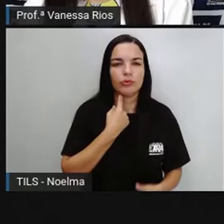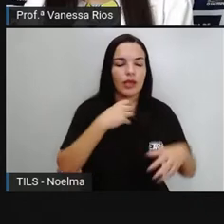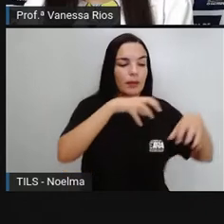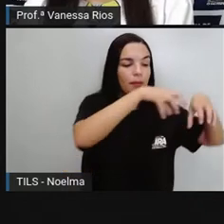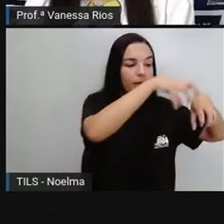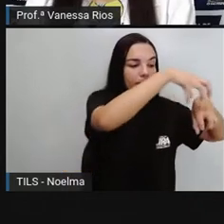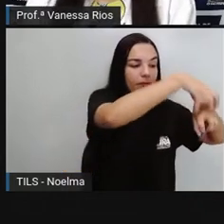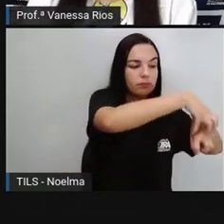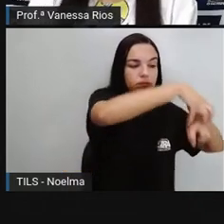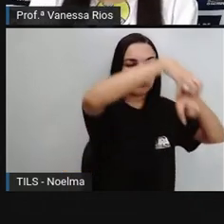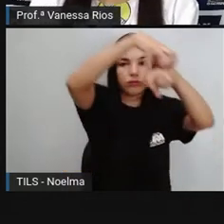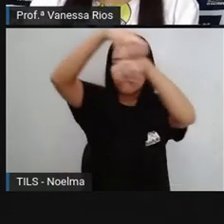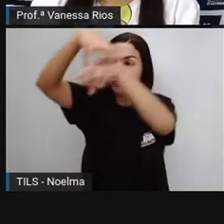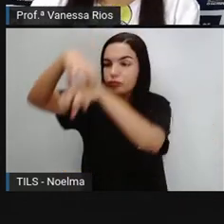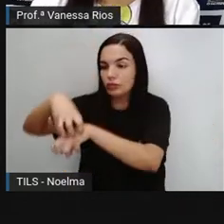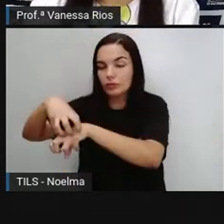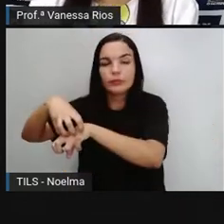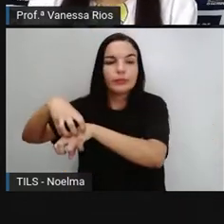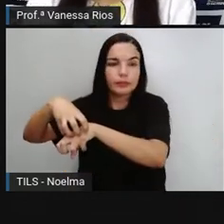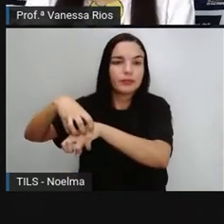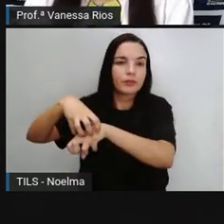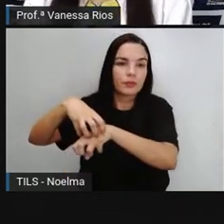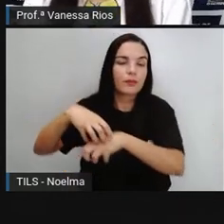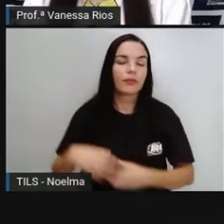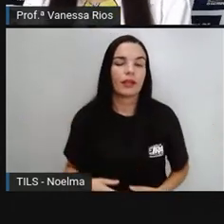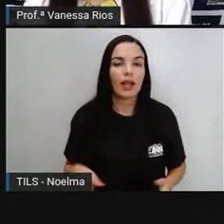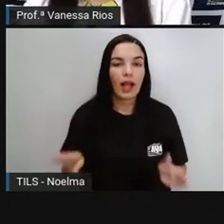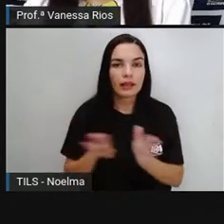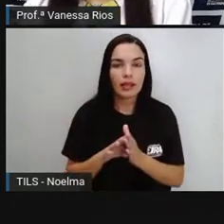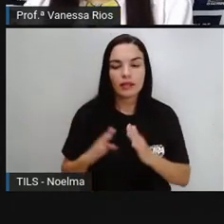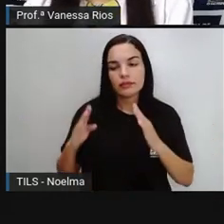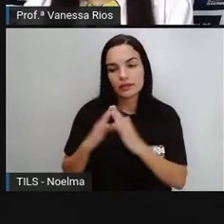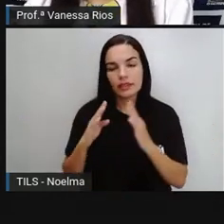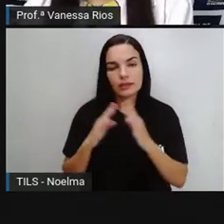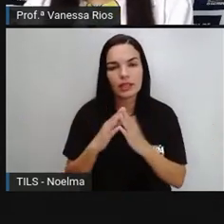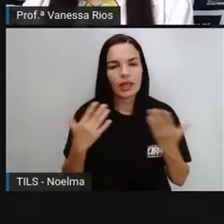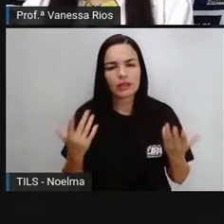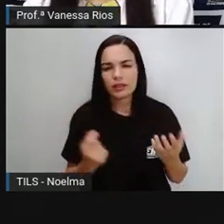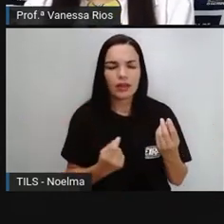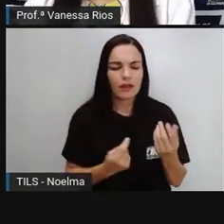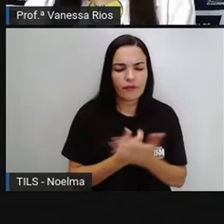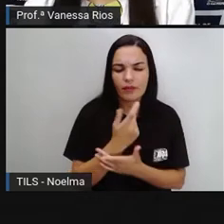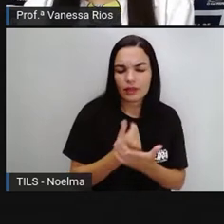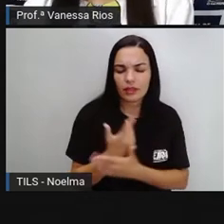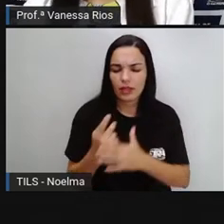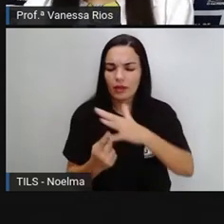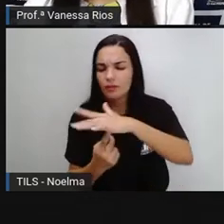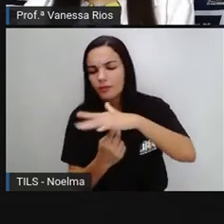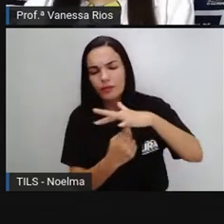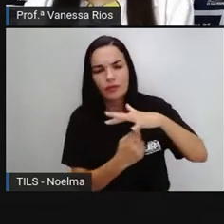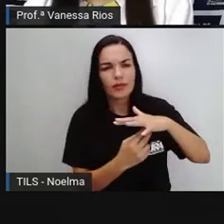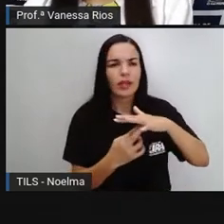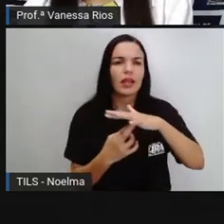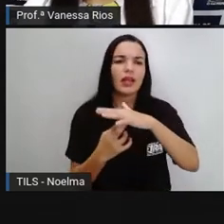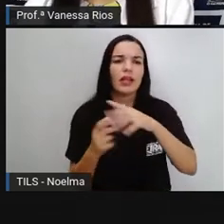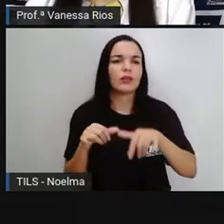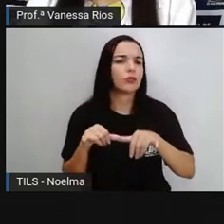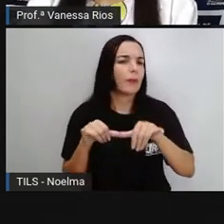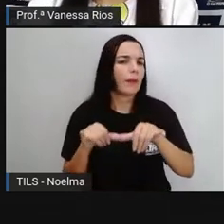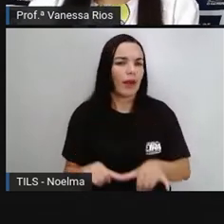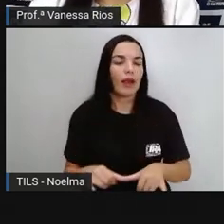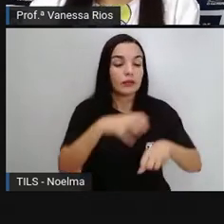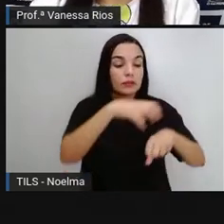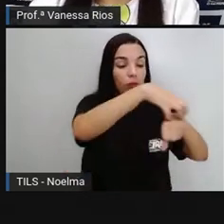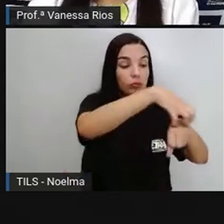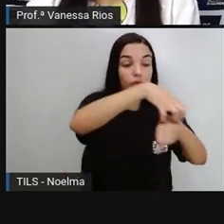alimentos, né? De onde eles foram produzidos até chegar à venda, né? Nos mercados,